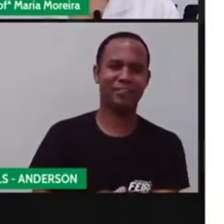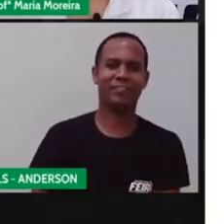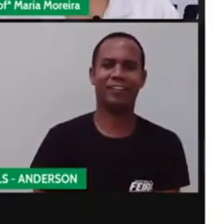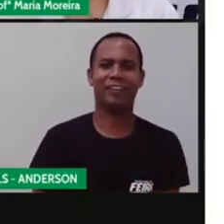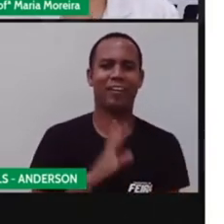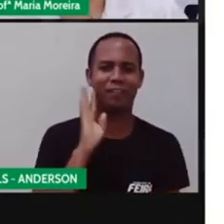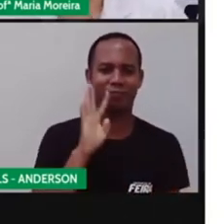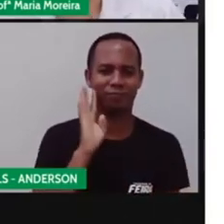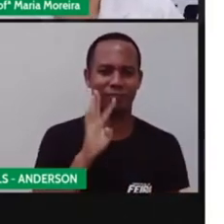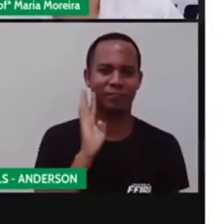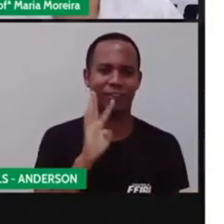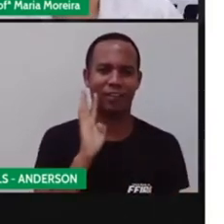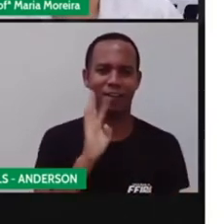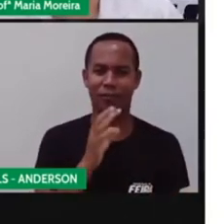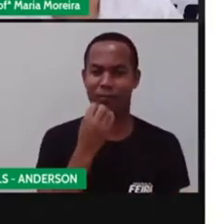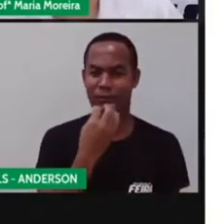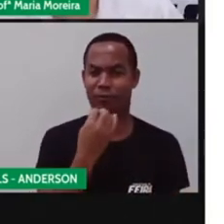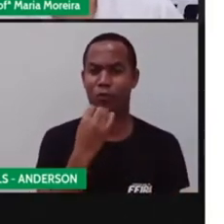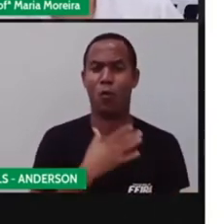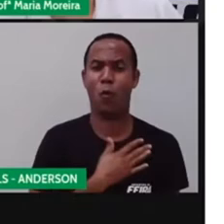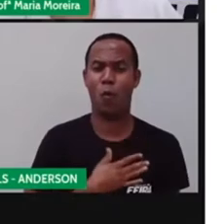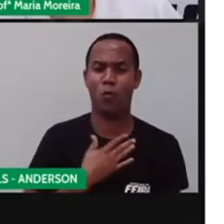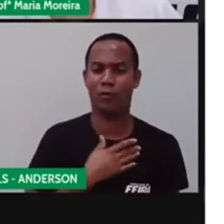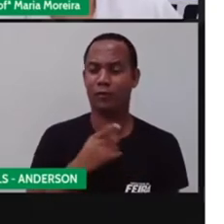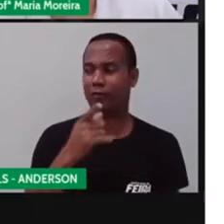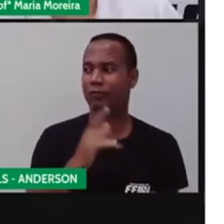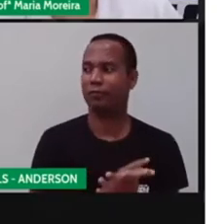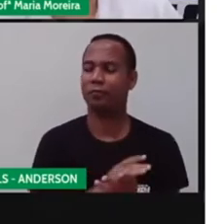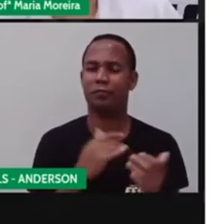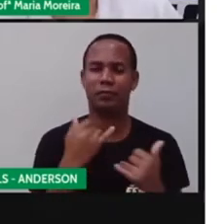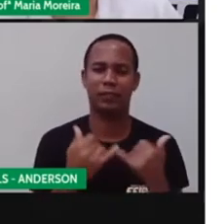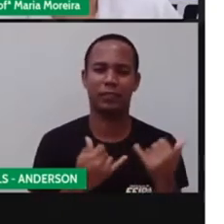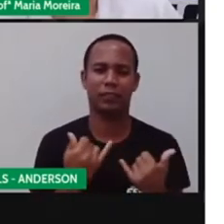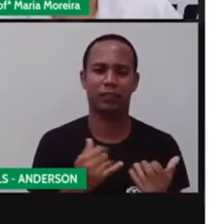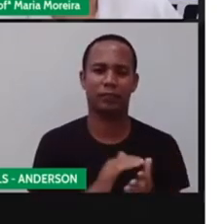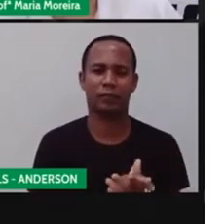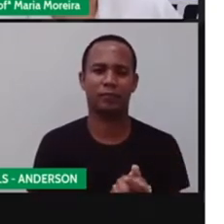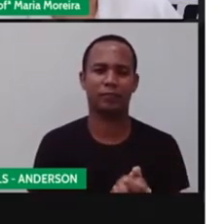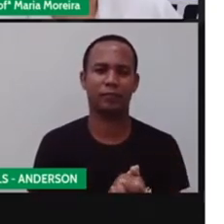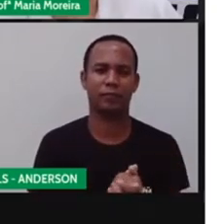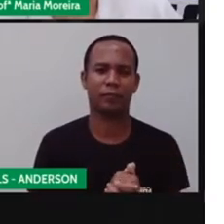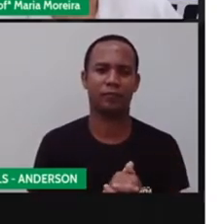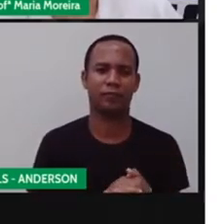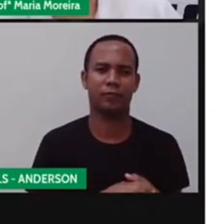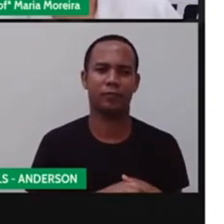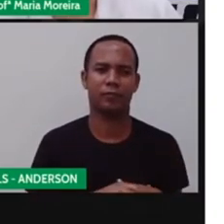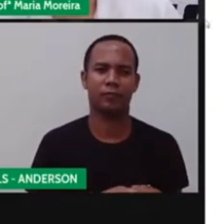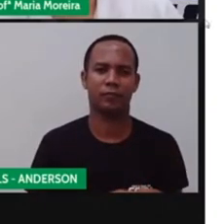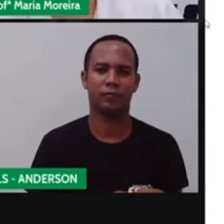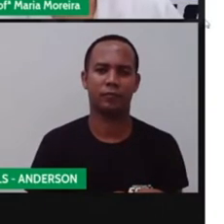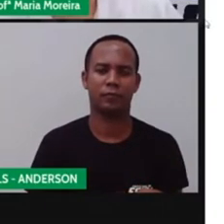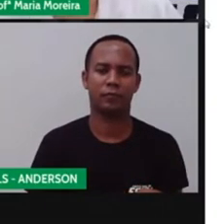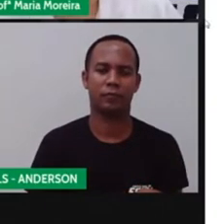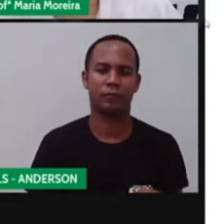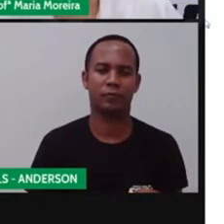Já? Não, nunca consegui. Esse daí, não. Tá aí um brinquedo que eu morria tentando, querendo aprender, mas nunca consegui.